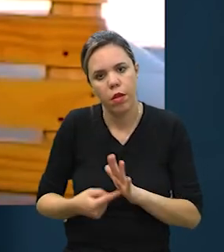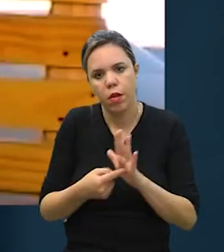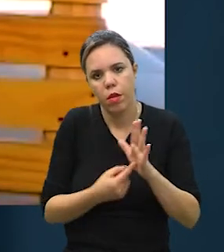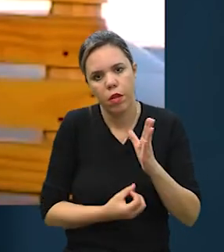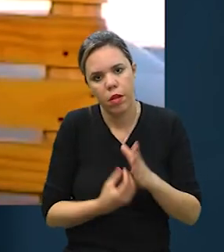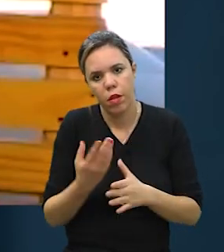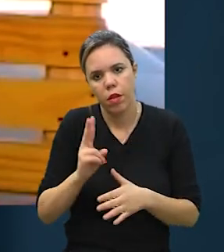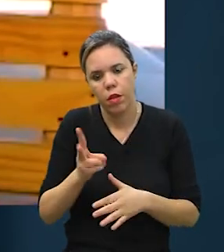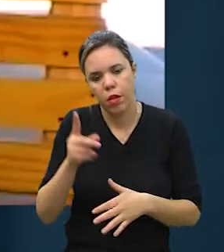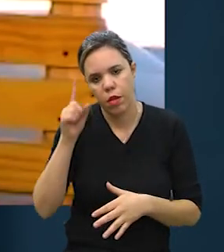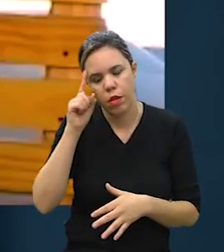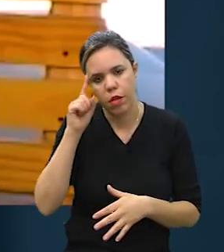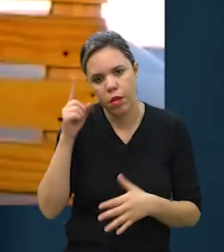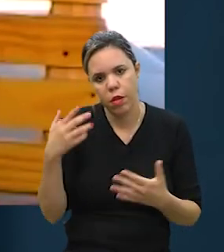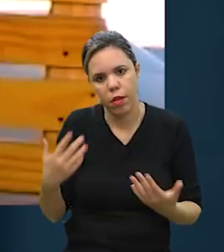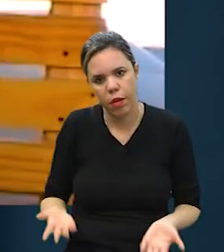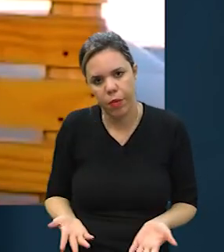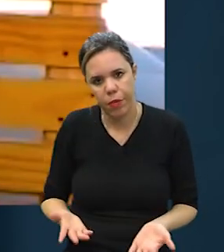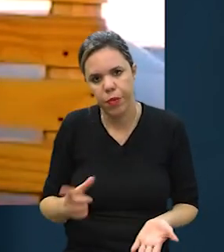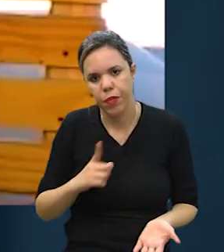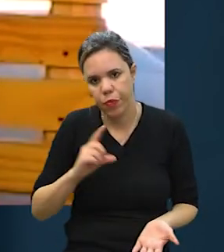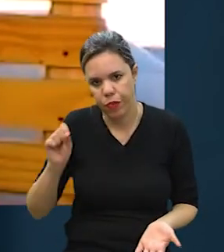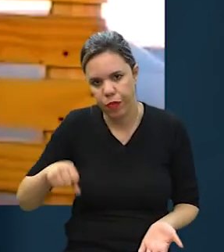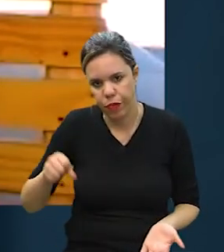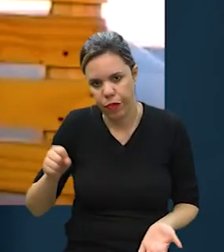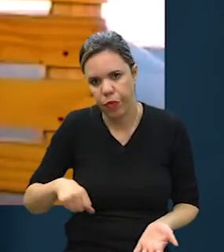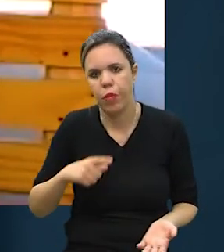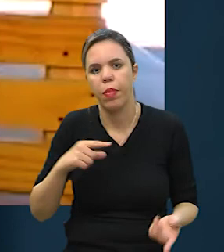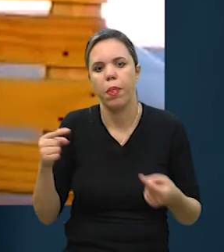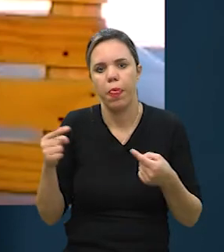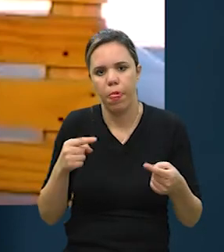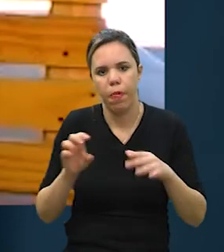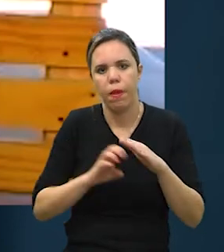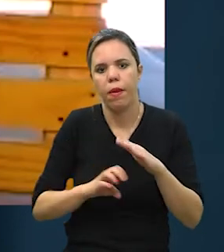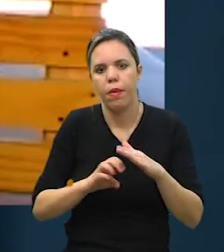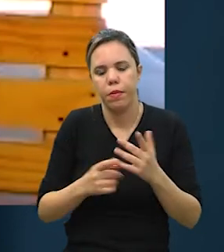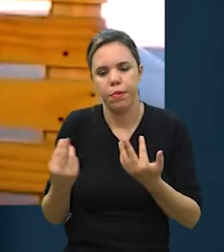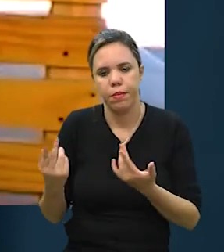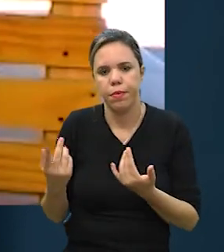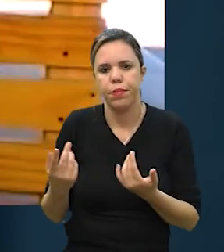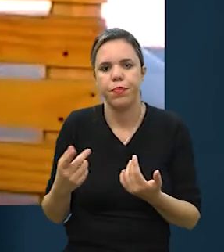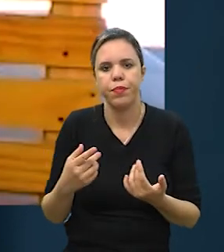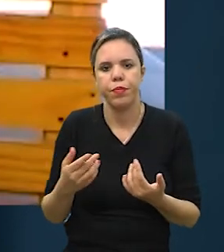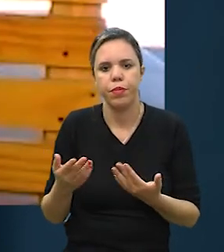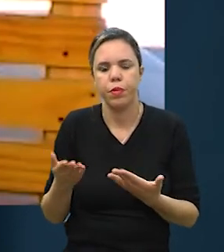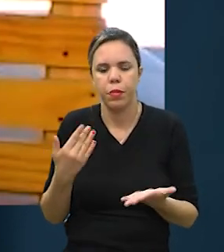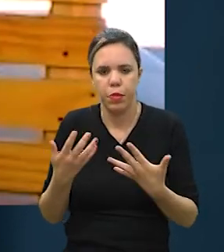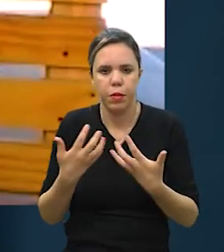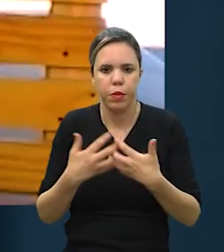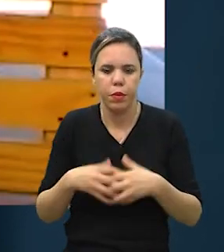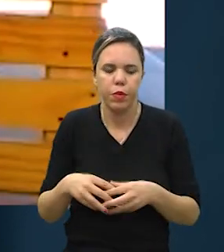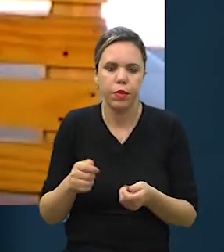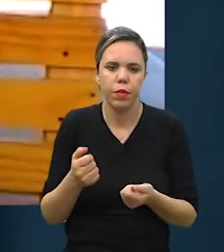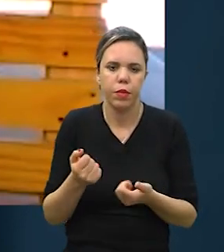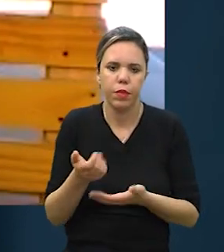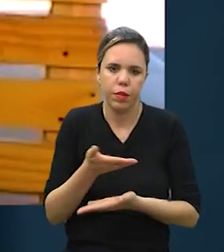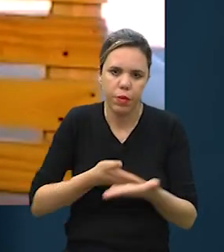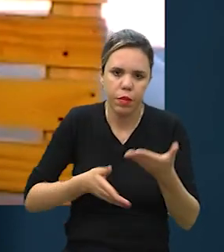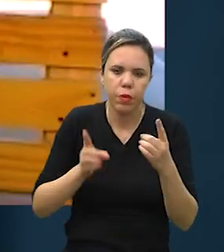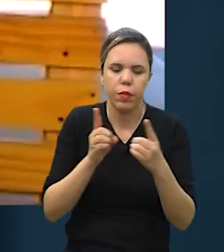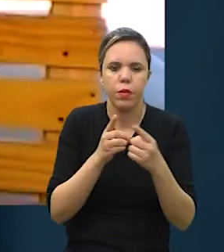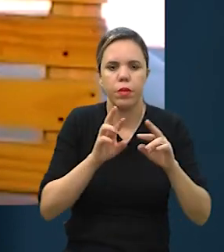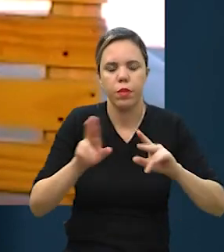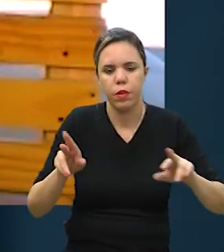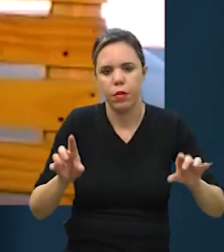aparecendo a todo dia. Então, existe sim a concorrência. Eu acho que a gente dribla essa concorrência através do